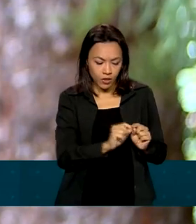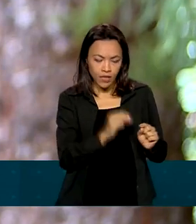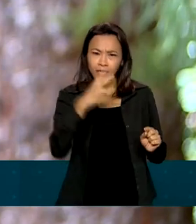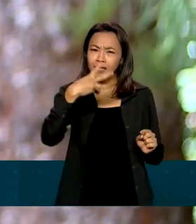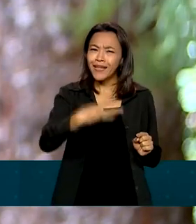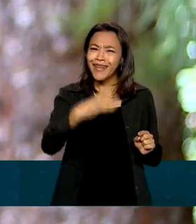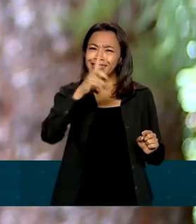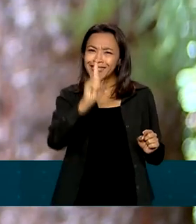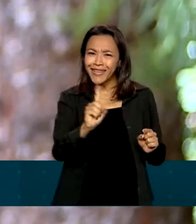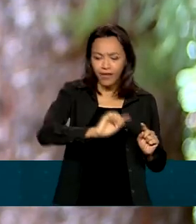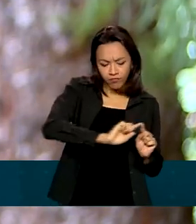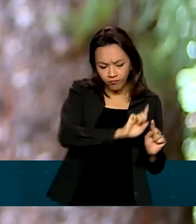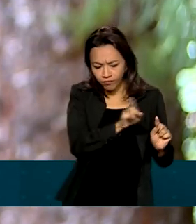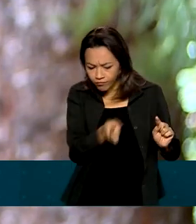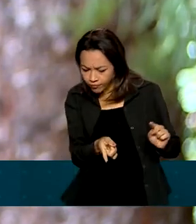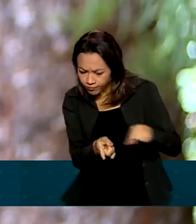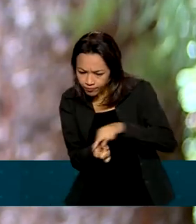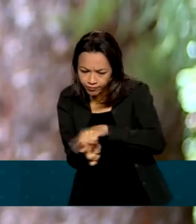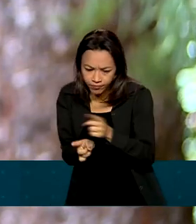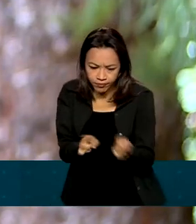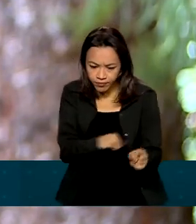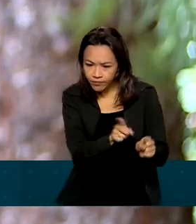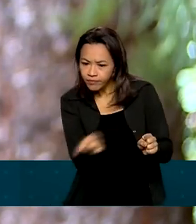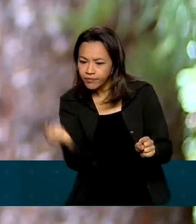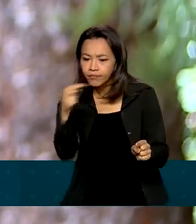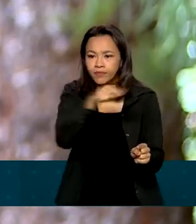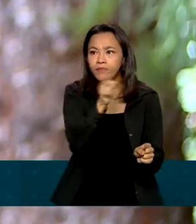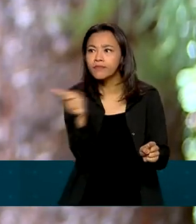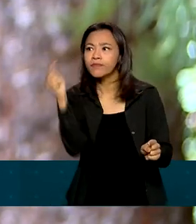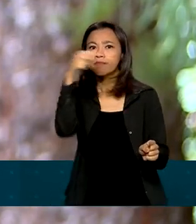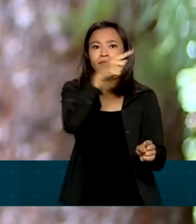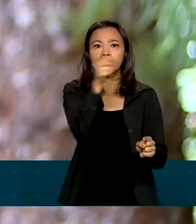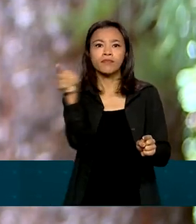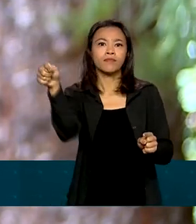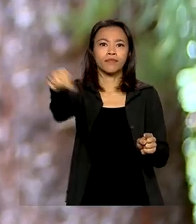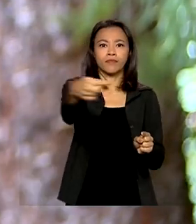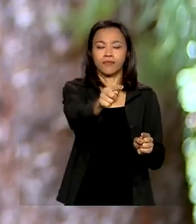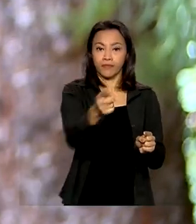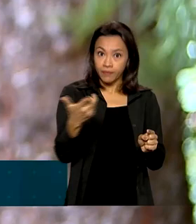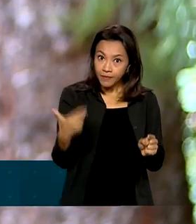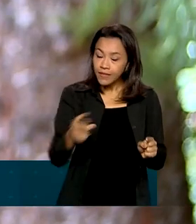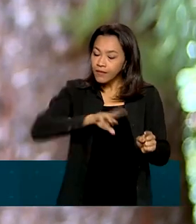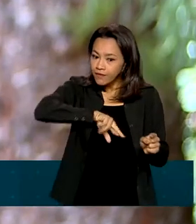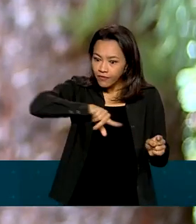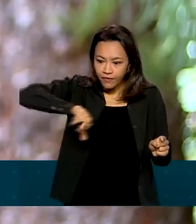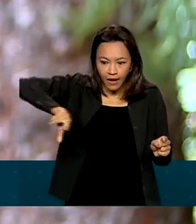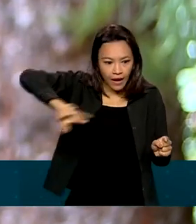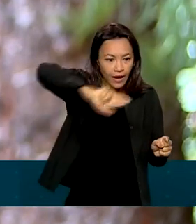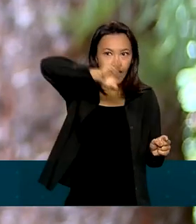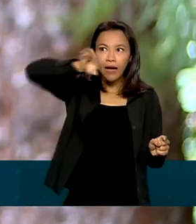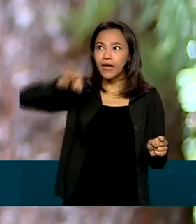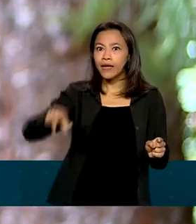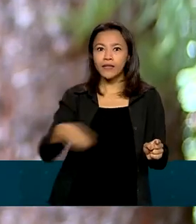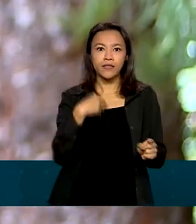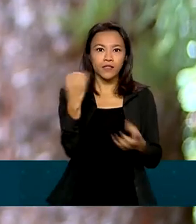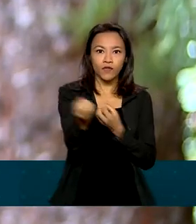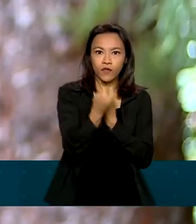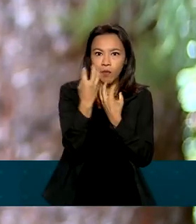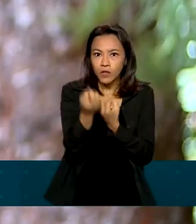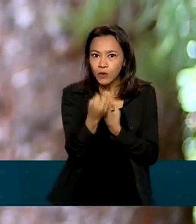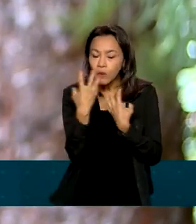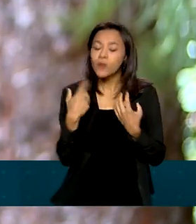observando fluxo de resíduos e infraestrutura, como as rodovias, ferrovias, portos, enfim, uma série de informações no modelo bastante